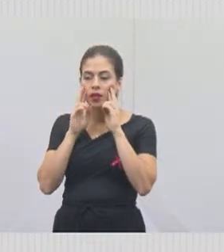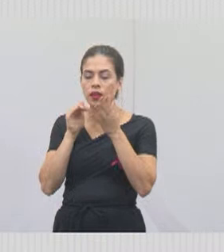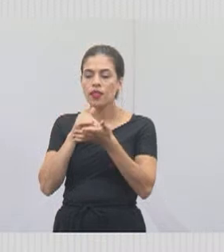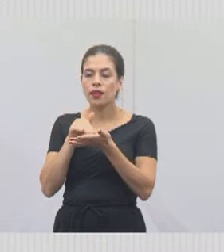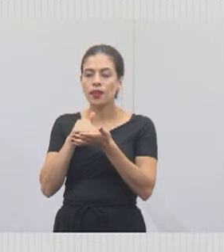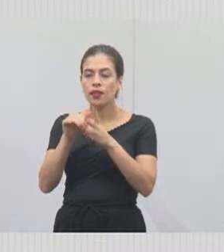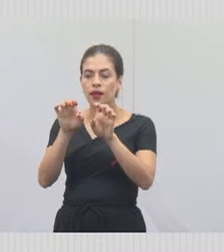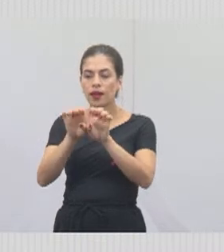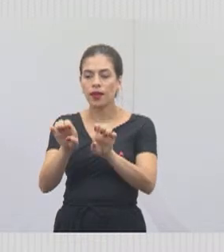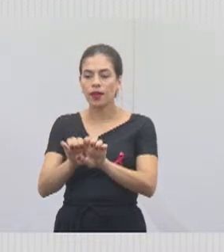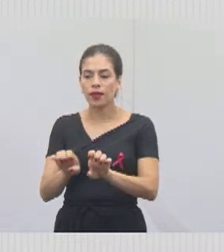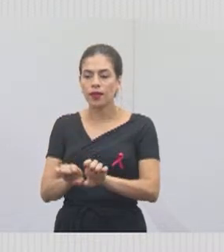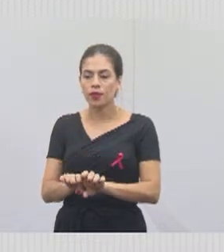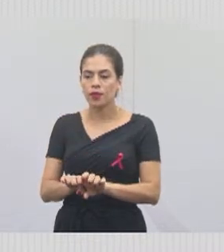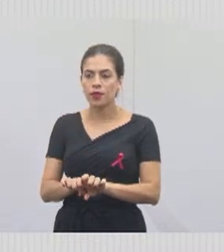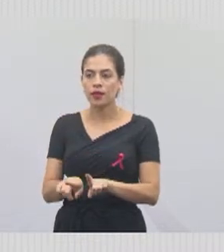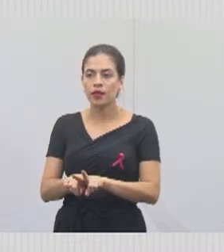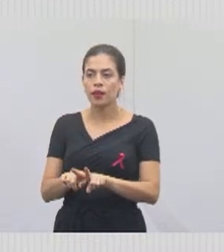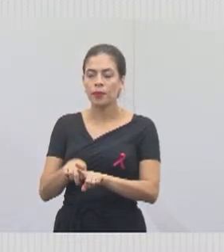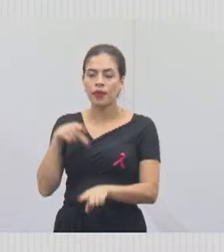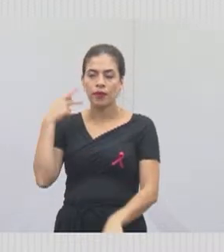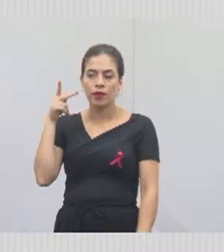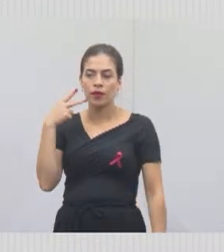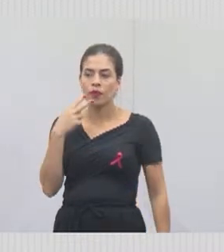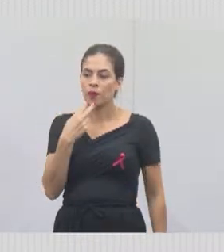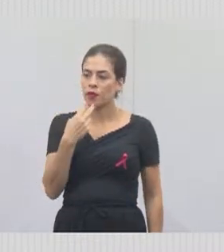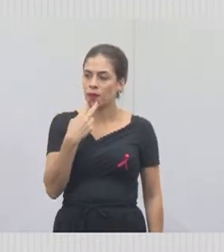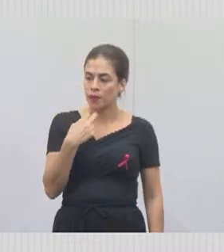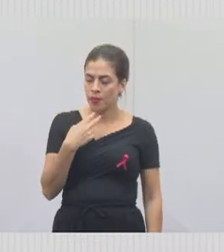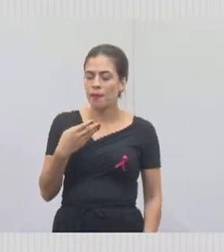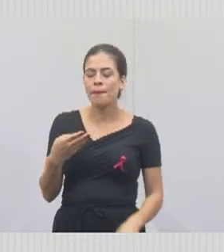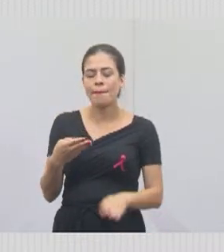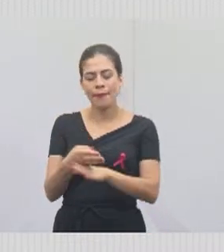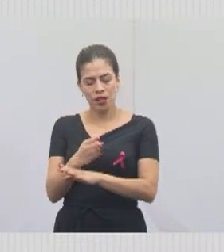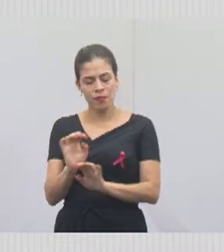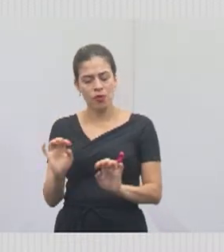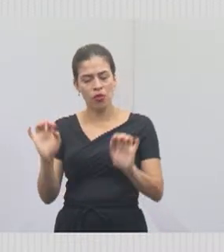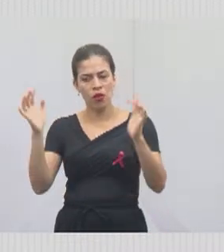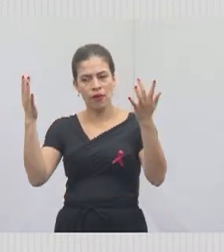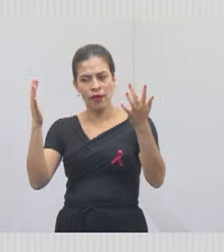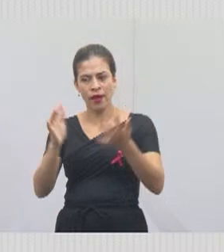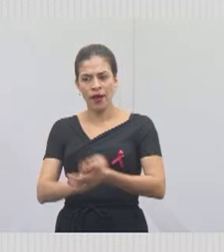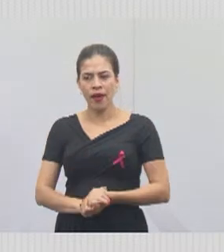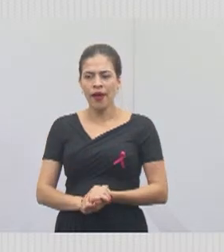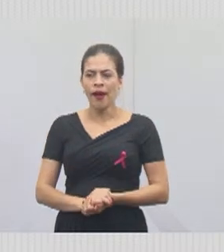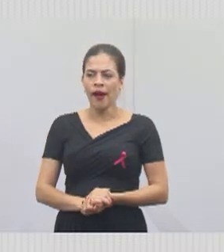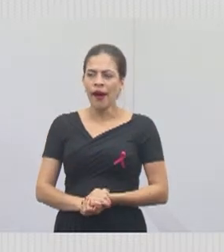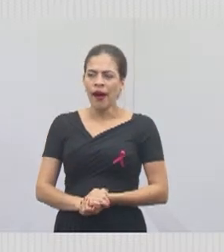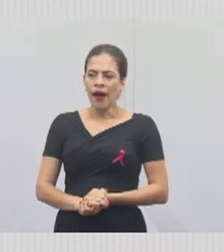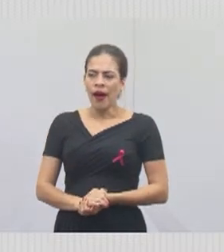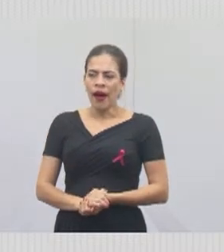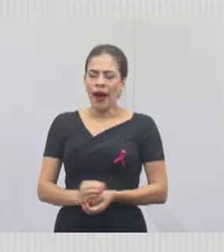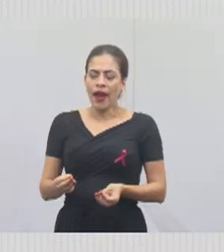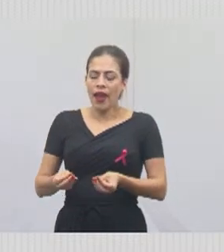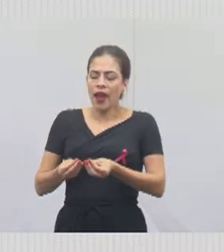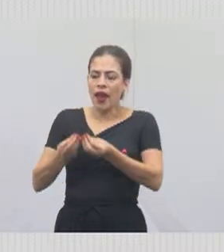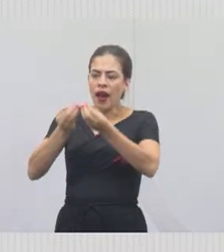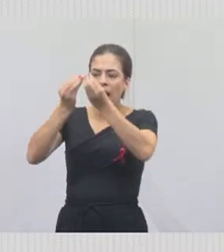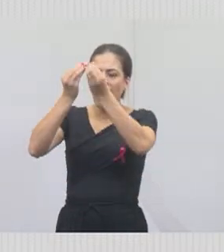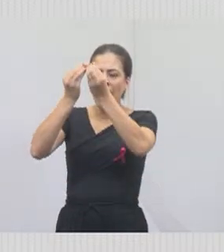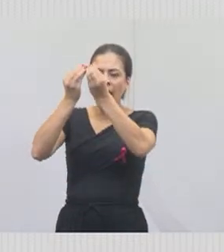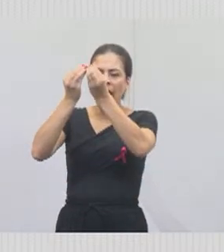secretário de infraestrutura, e também o vereador Valmir, que esteve presente nesse evento. E a missa foi